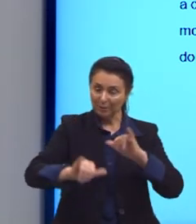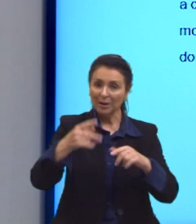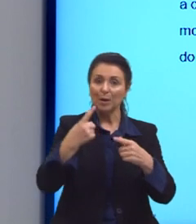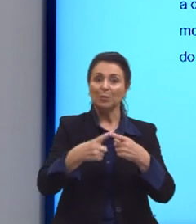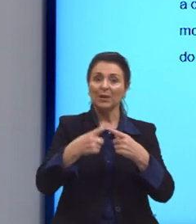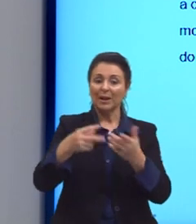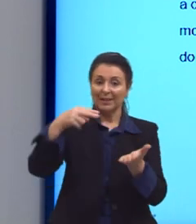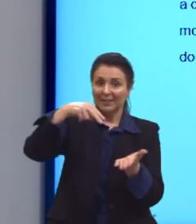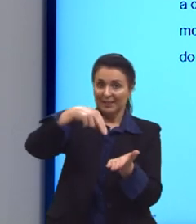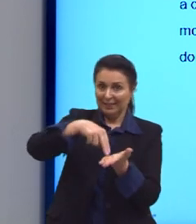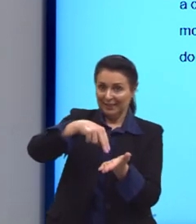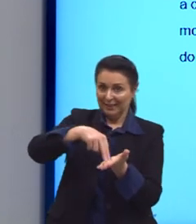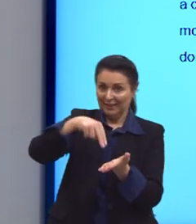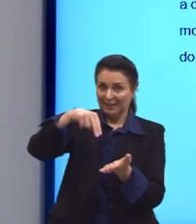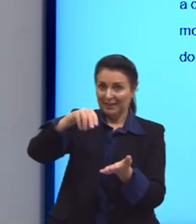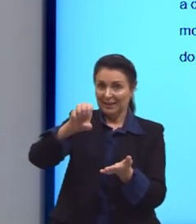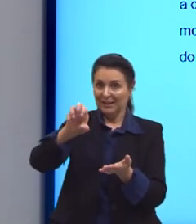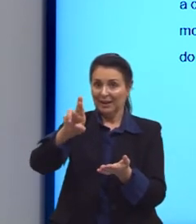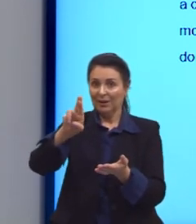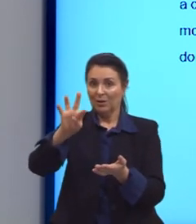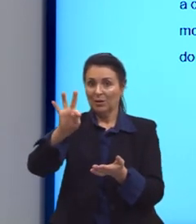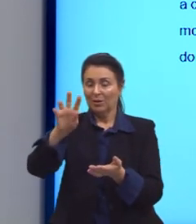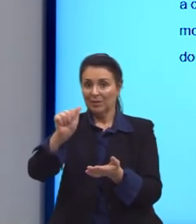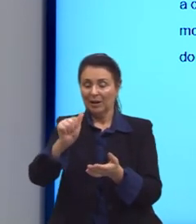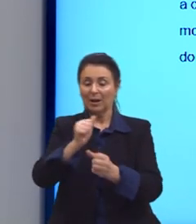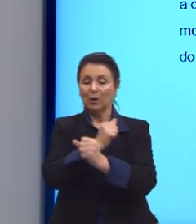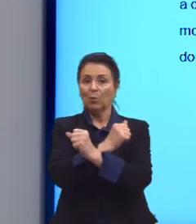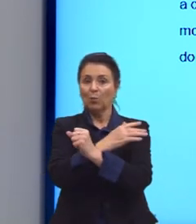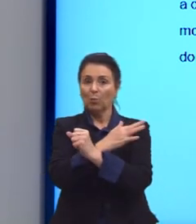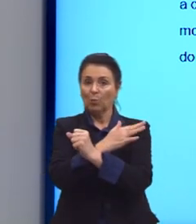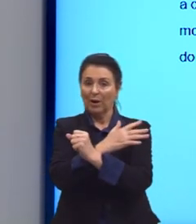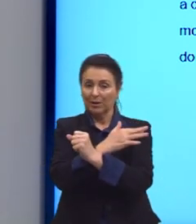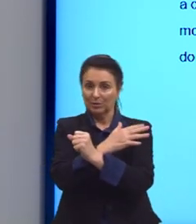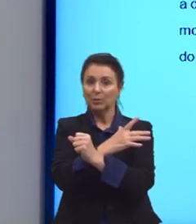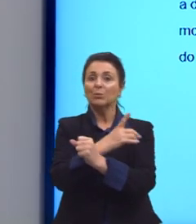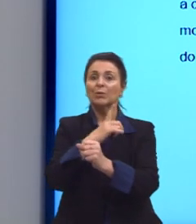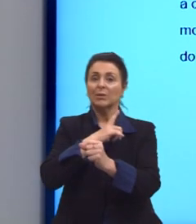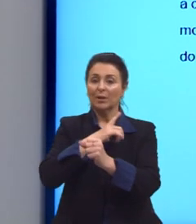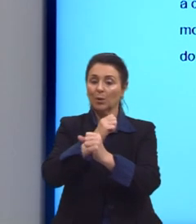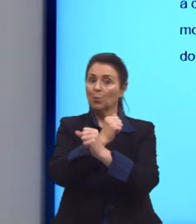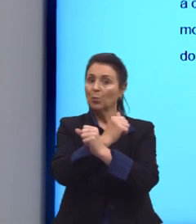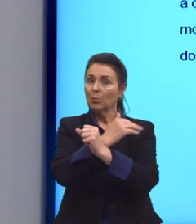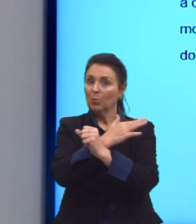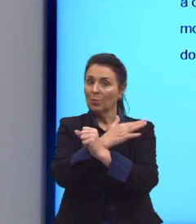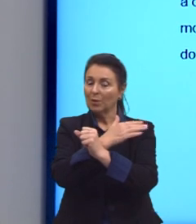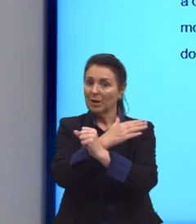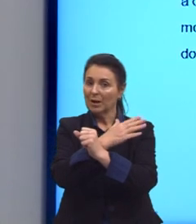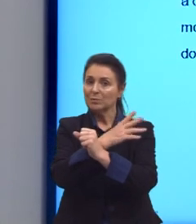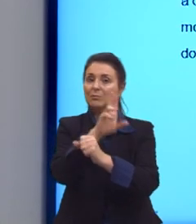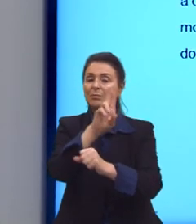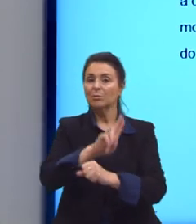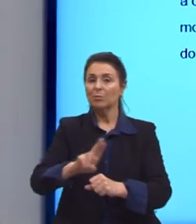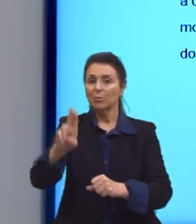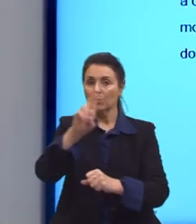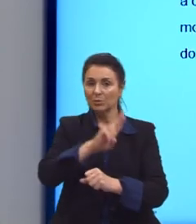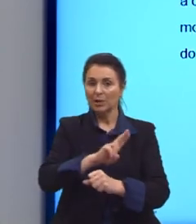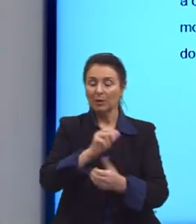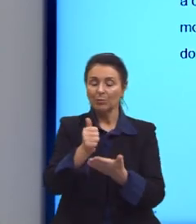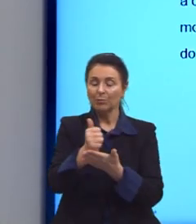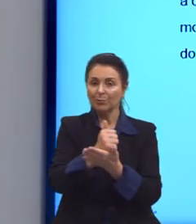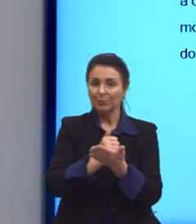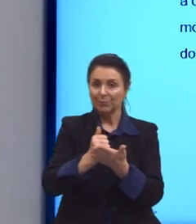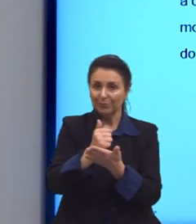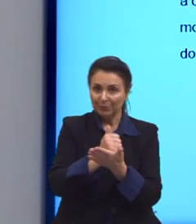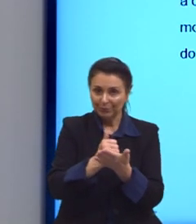porque está falando que um ácido e nós temos um ácido e que vai ser utilizado uma base